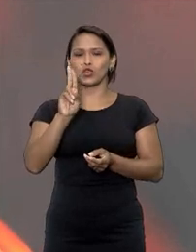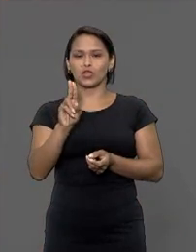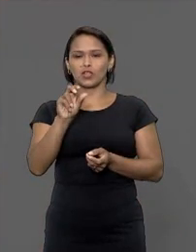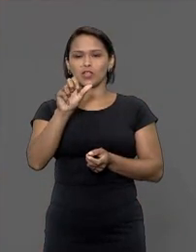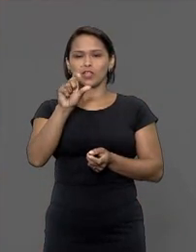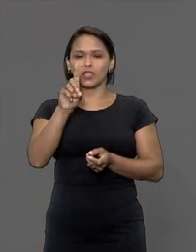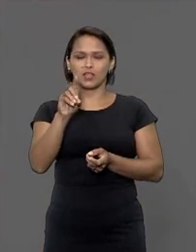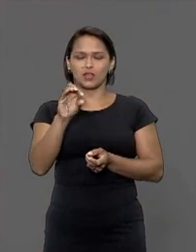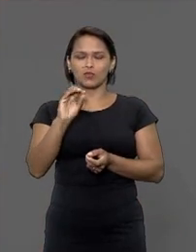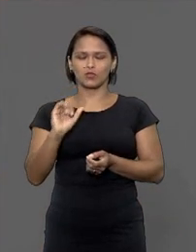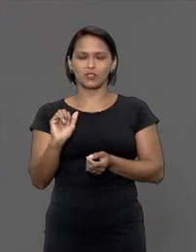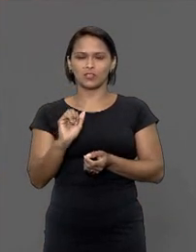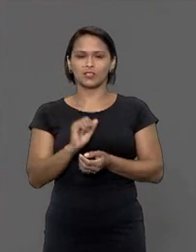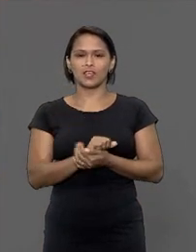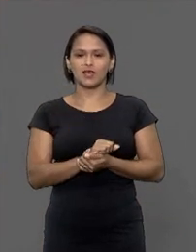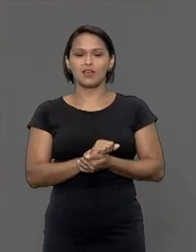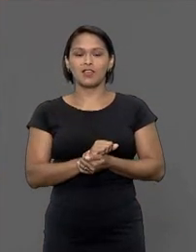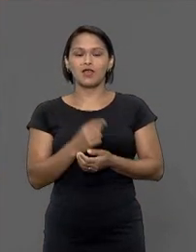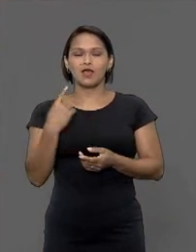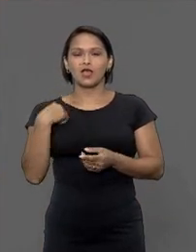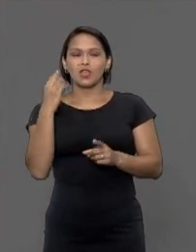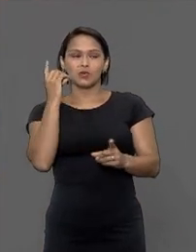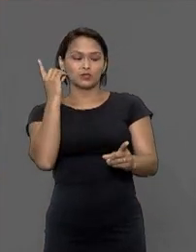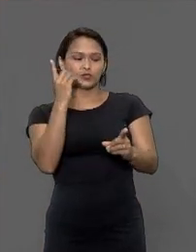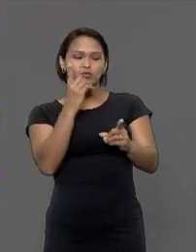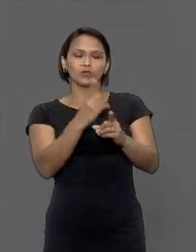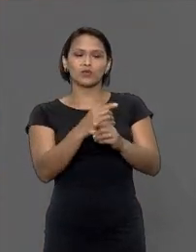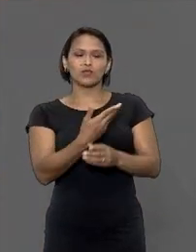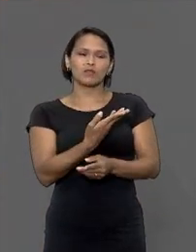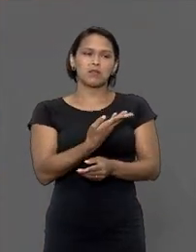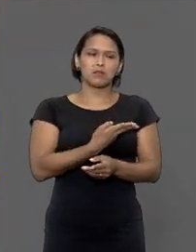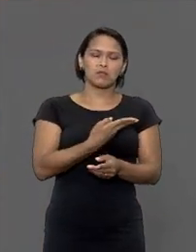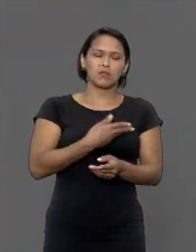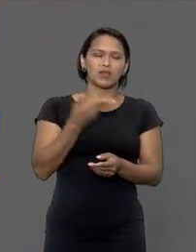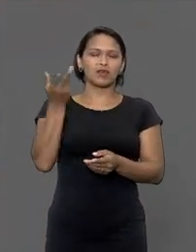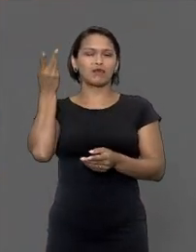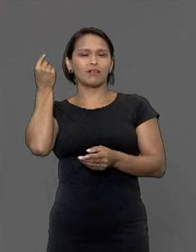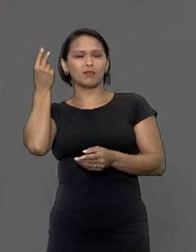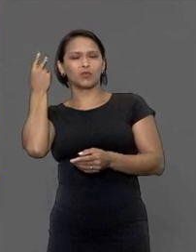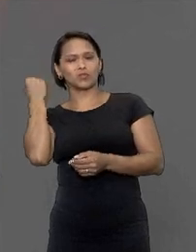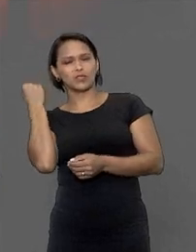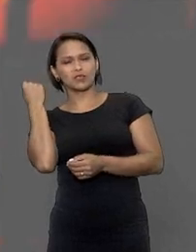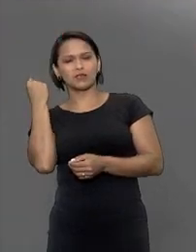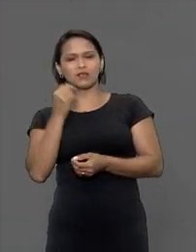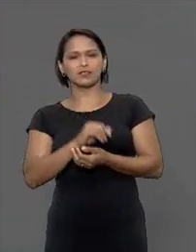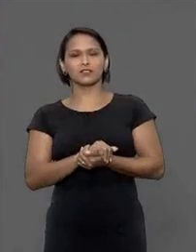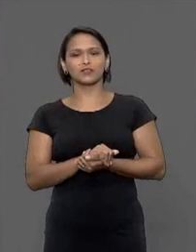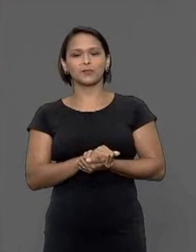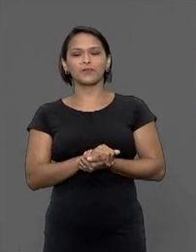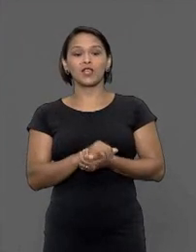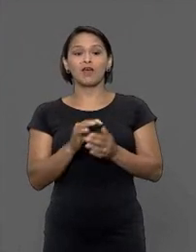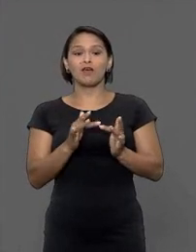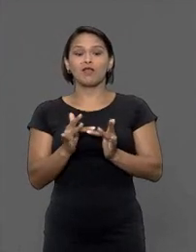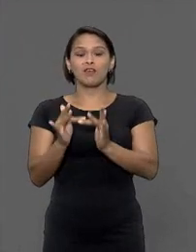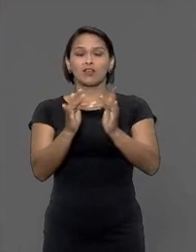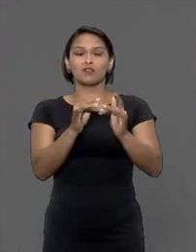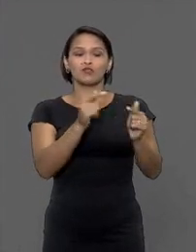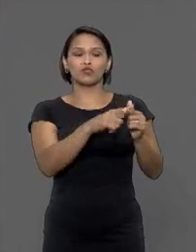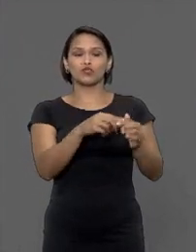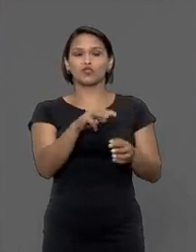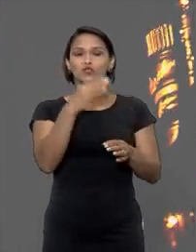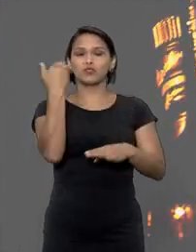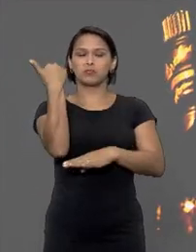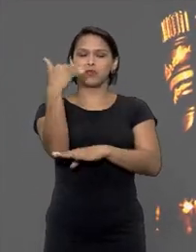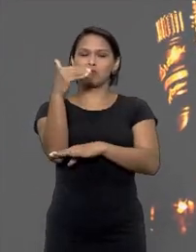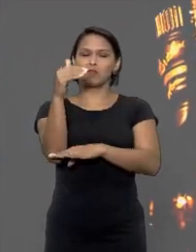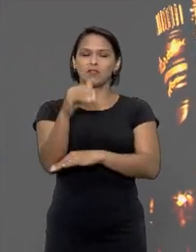Eu reencontrei um amigo que eu já tinha me relacionado com ele no passado eu e ele fomos para um